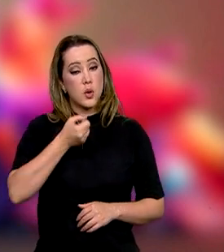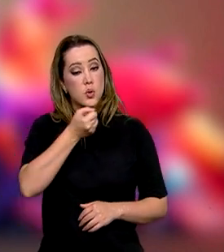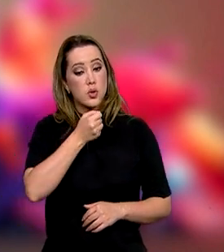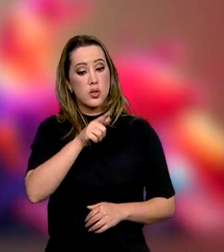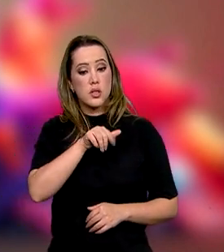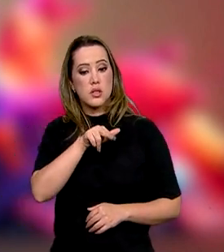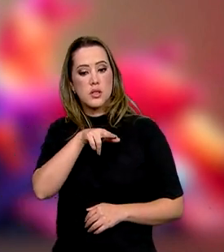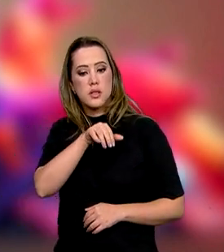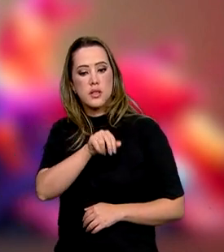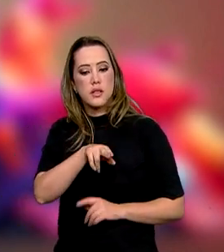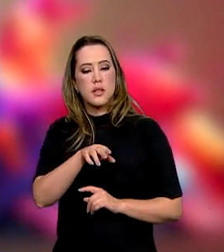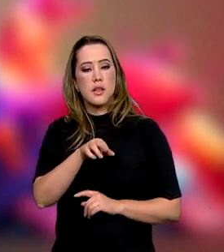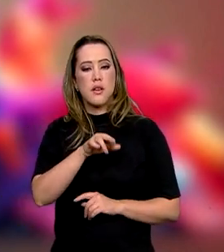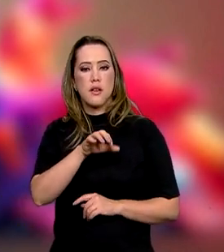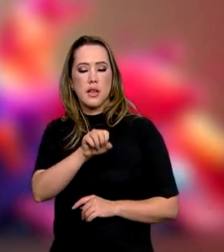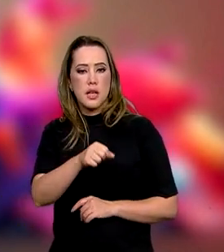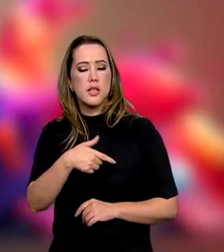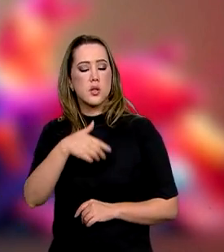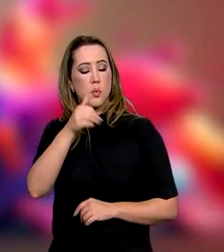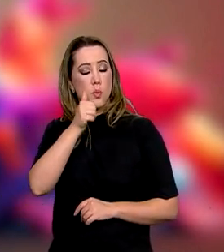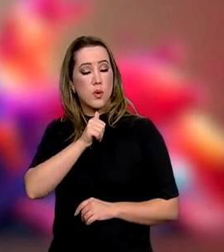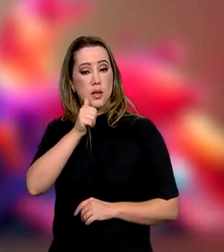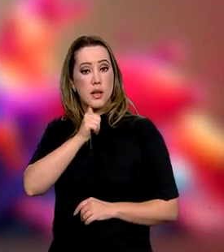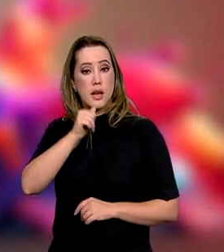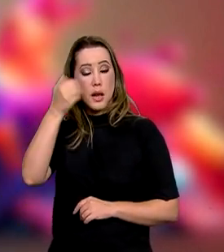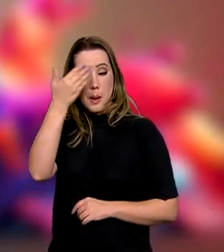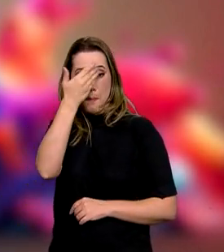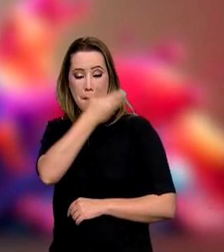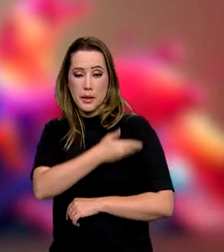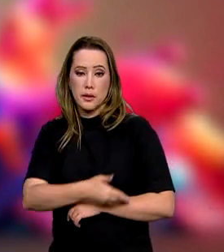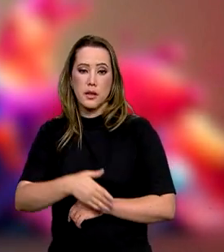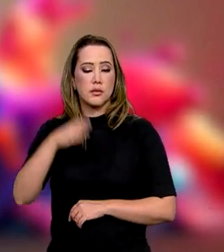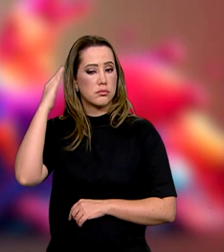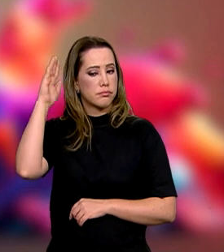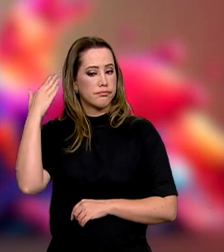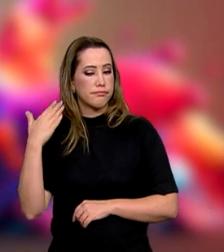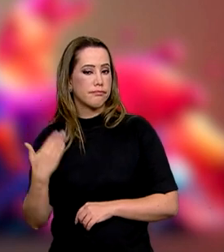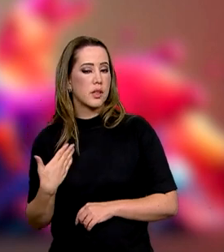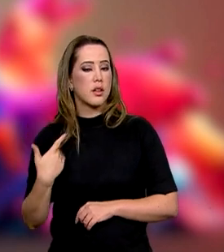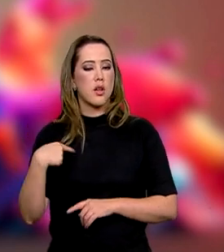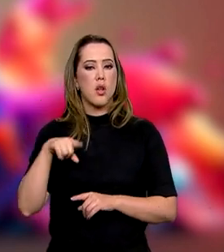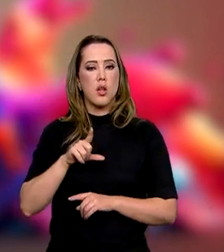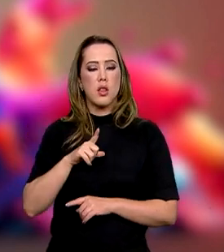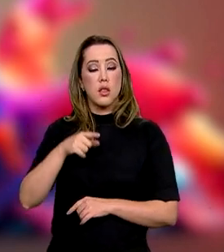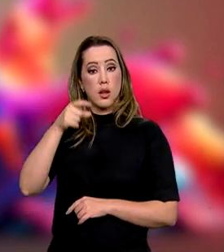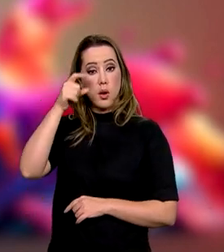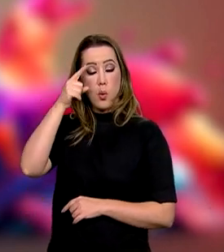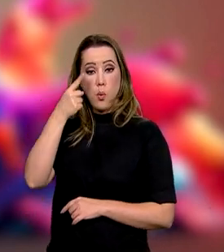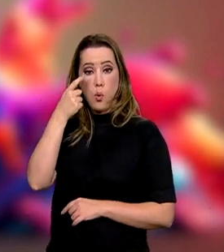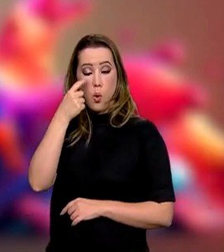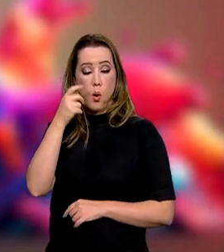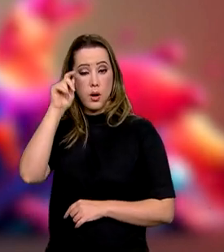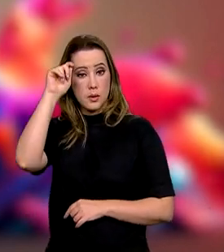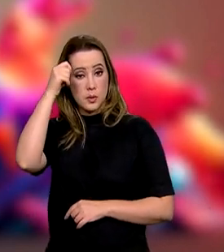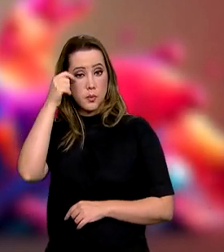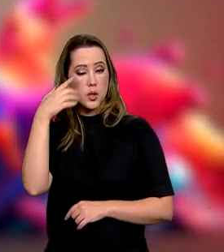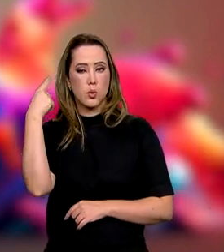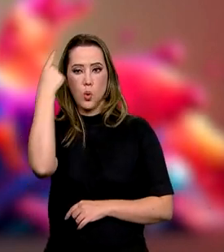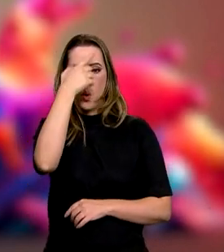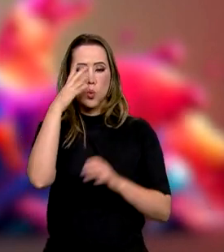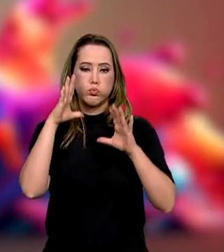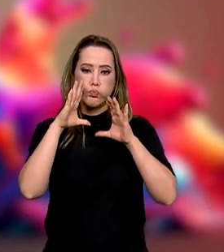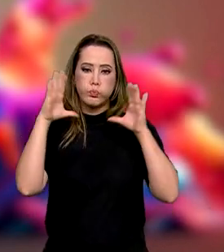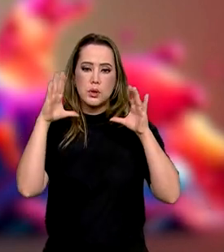Lilian Reis, sou uma mulher branca de cabelos castanhos, ondulados e longos, tenho olhos pretos, rosto redondo,